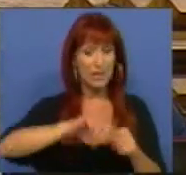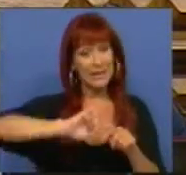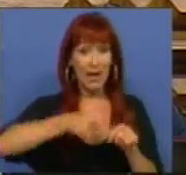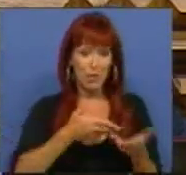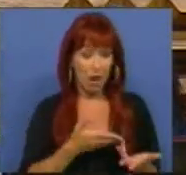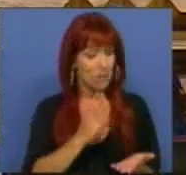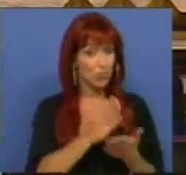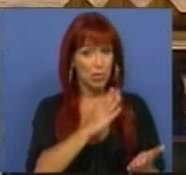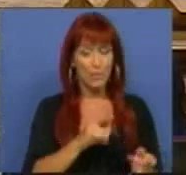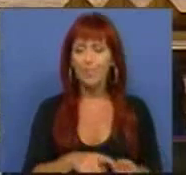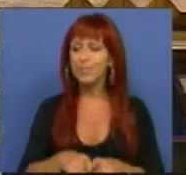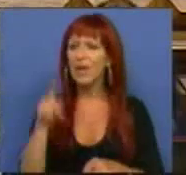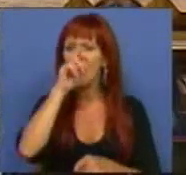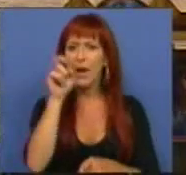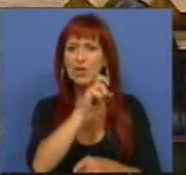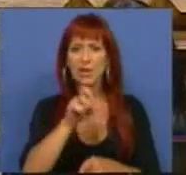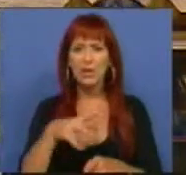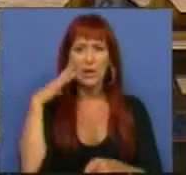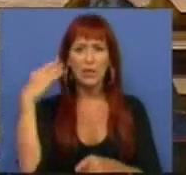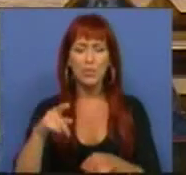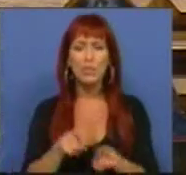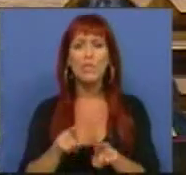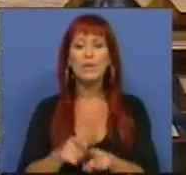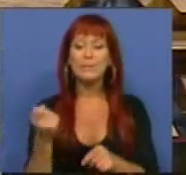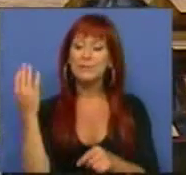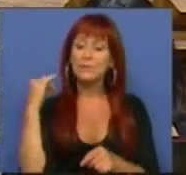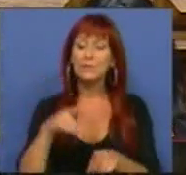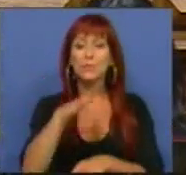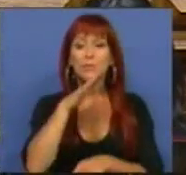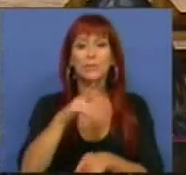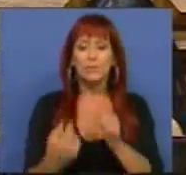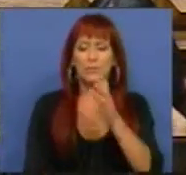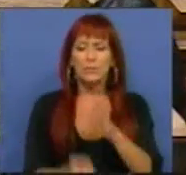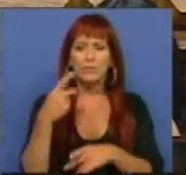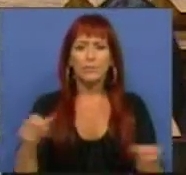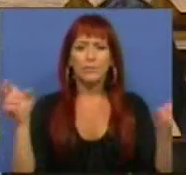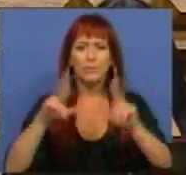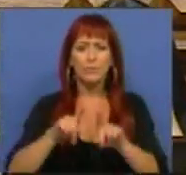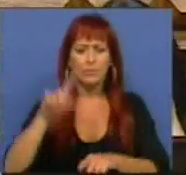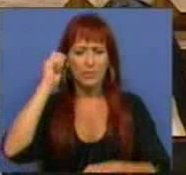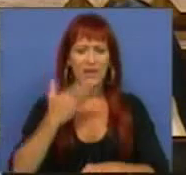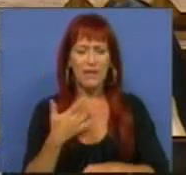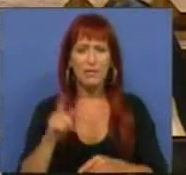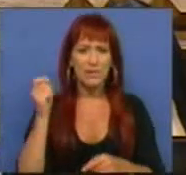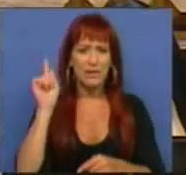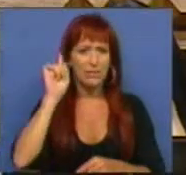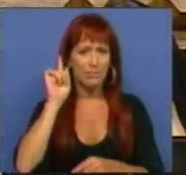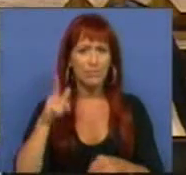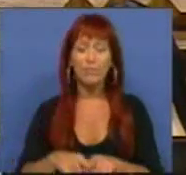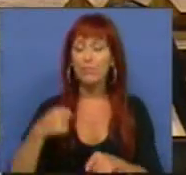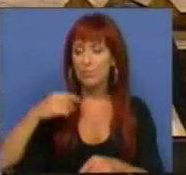deste ano. No gás natural, onde recentemente foi anunciado a criação de um novo déficit tarifário,